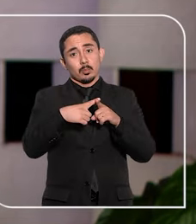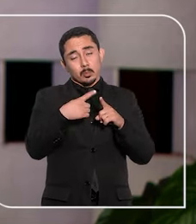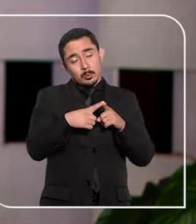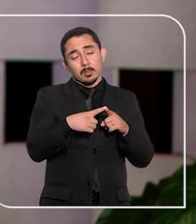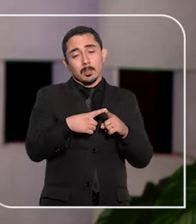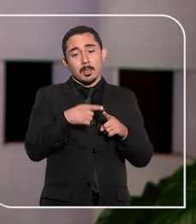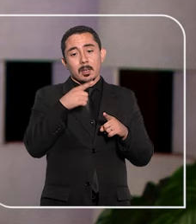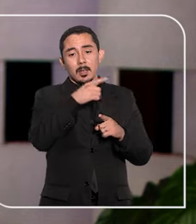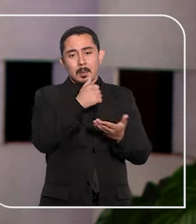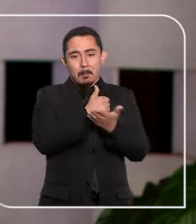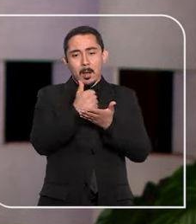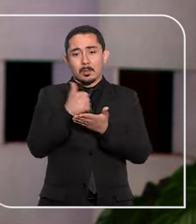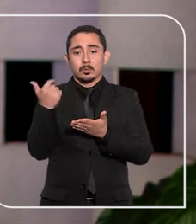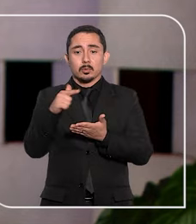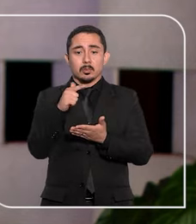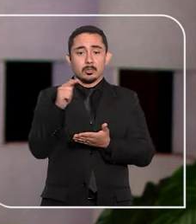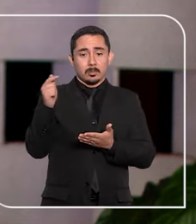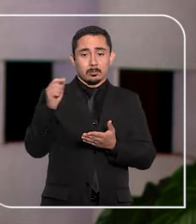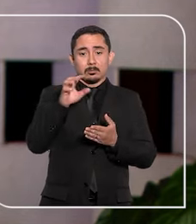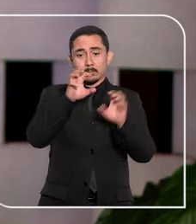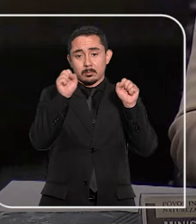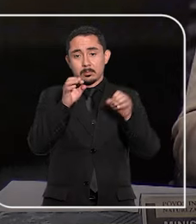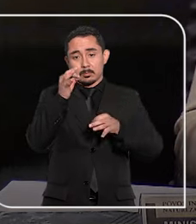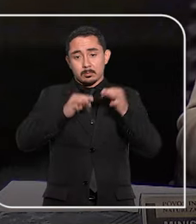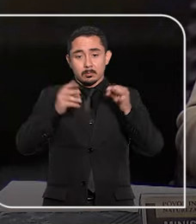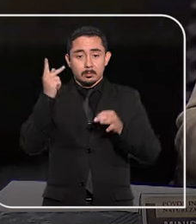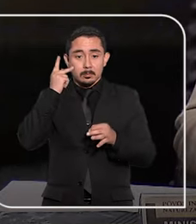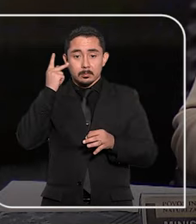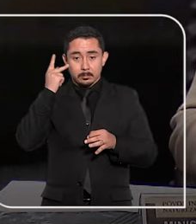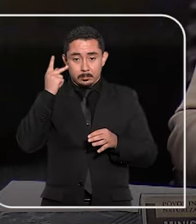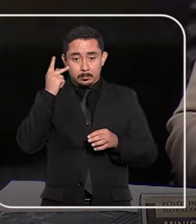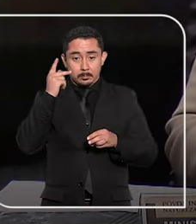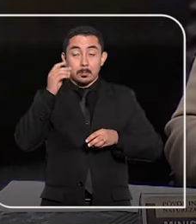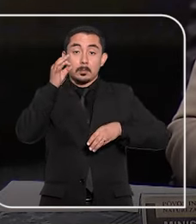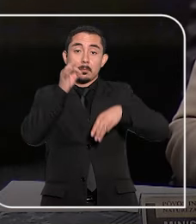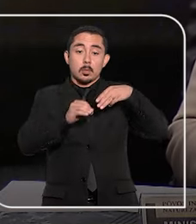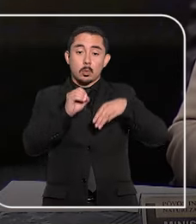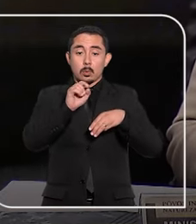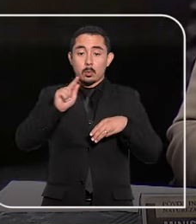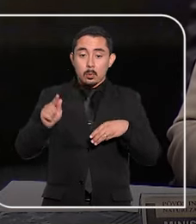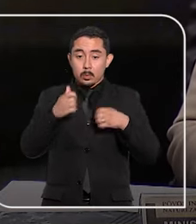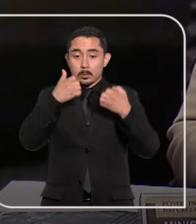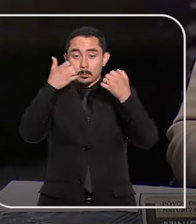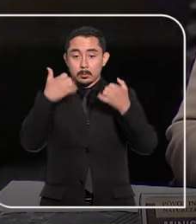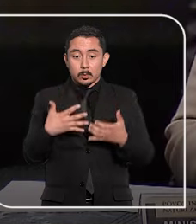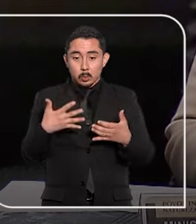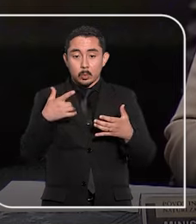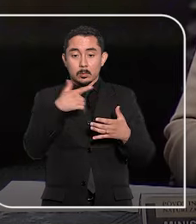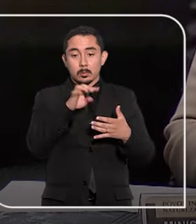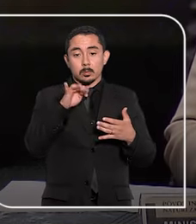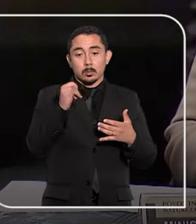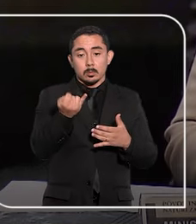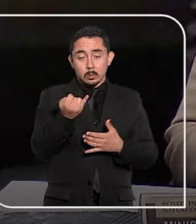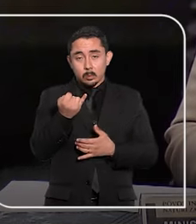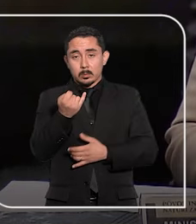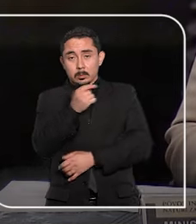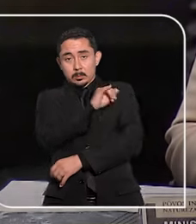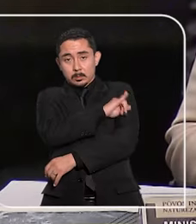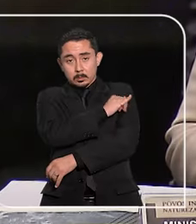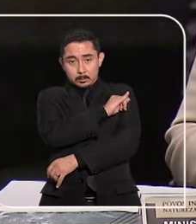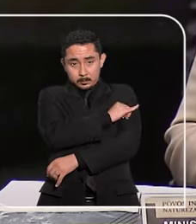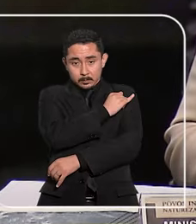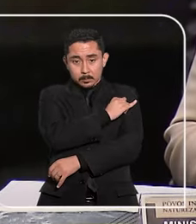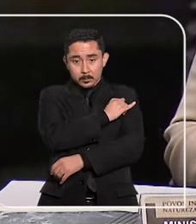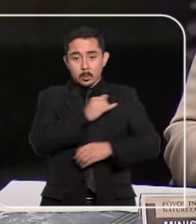fundamentação, pelo Tribunal de Justiça de São Paulo. O ministro Og Fernandes destacou que o habeas corpus impetrado no TJ de São Paulo